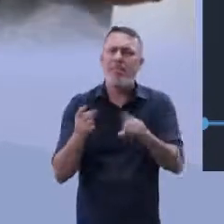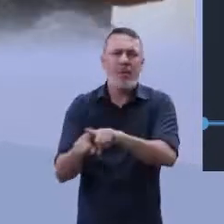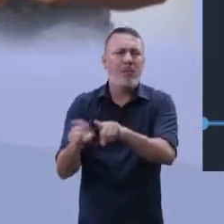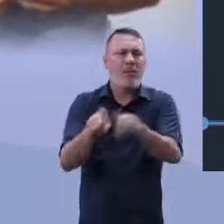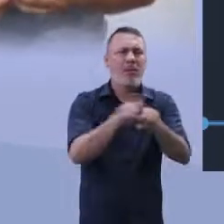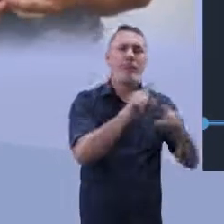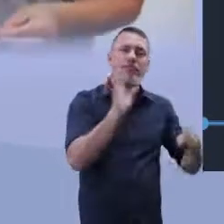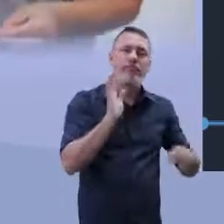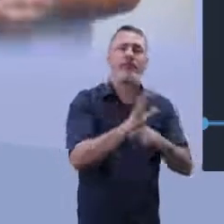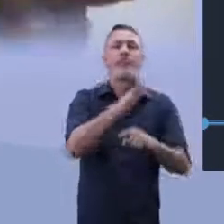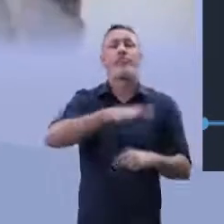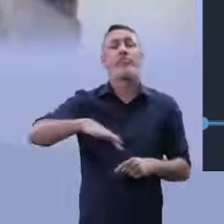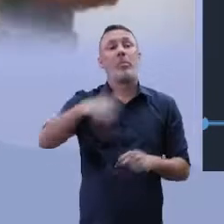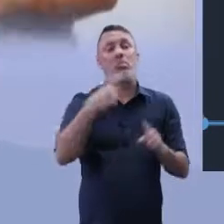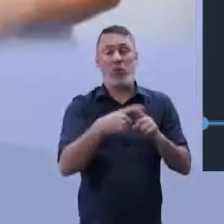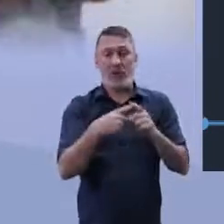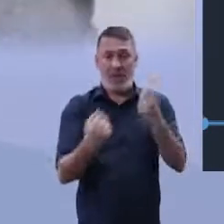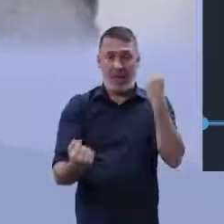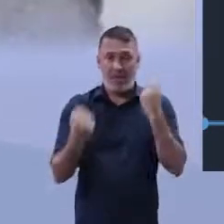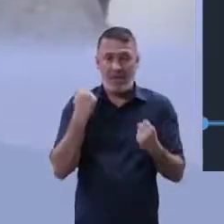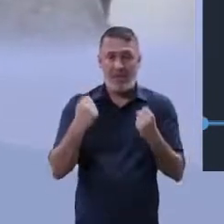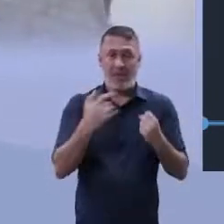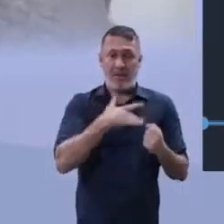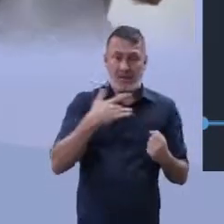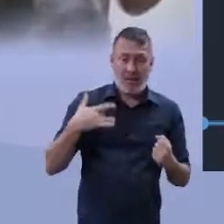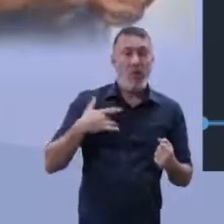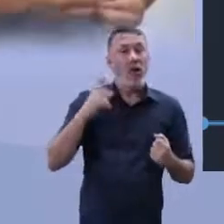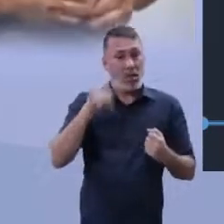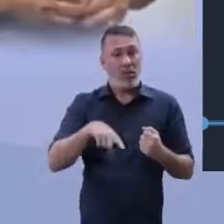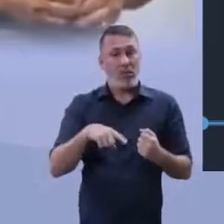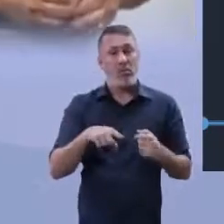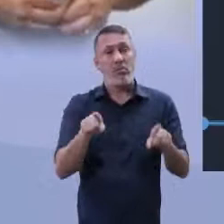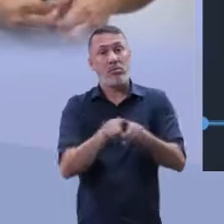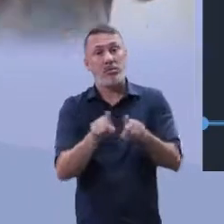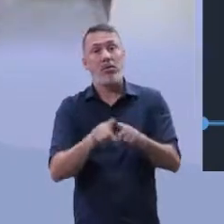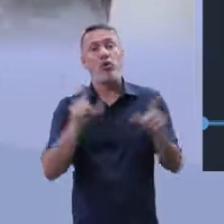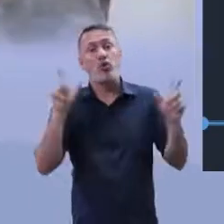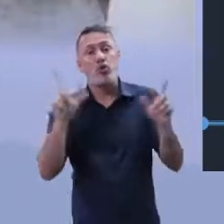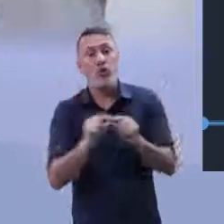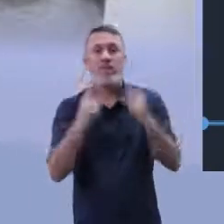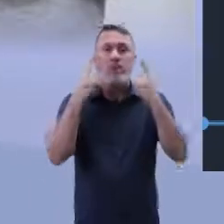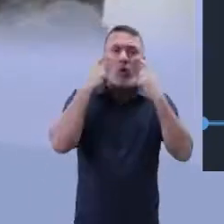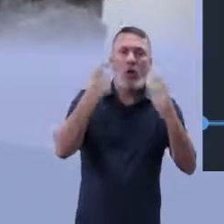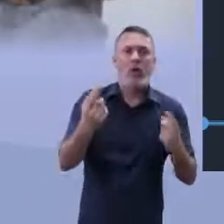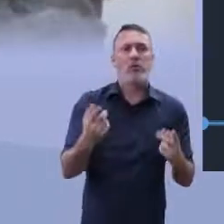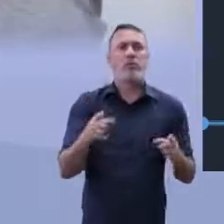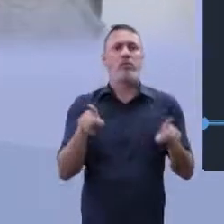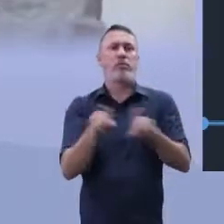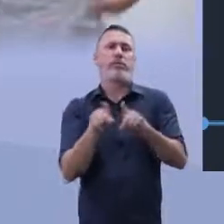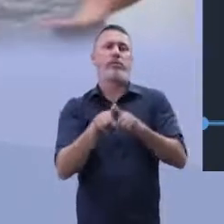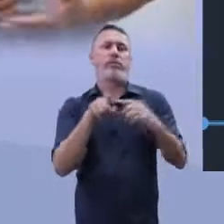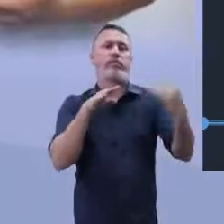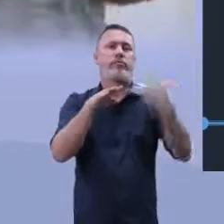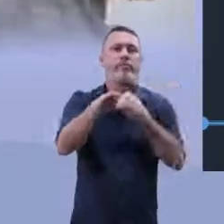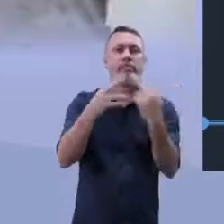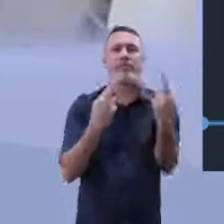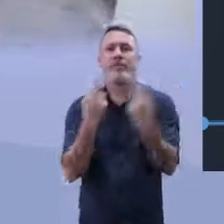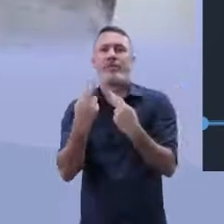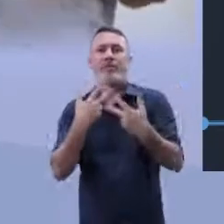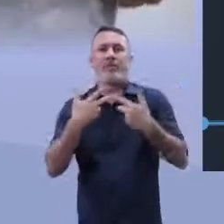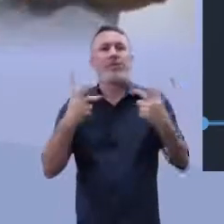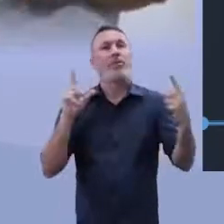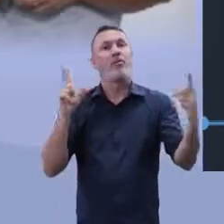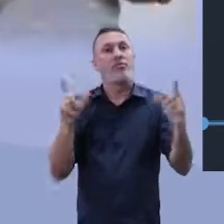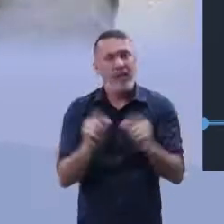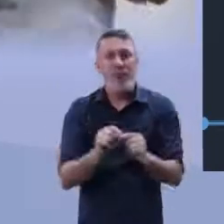eles podem trabalhar isso aí, porque isso é questão de saúde pública, isso é questão voltada para coibir, reduzir a violência, mobilidade, tudo está